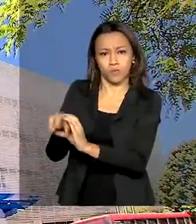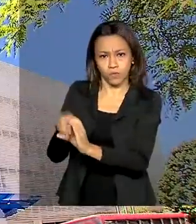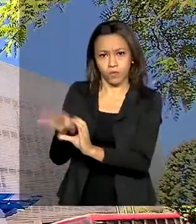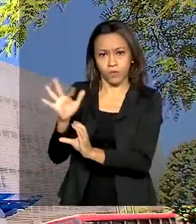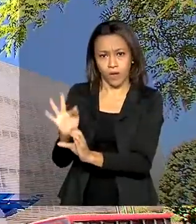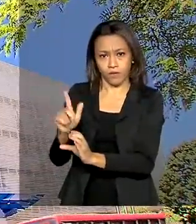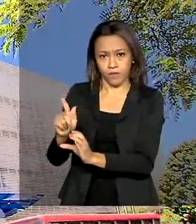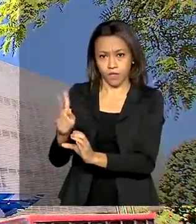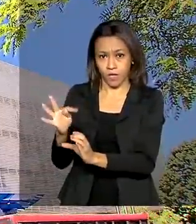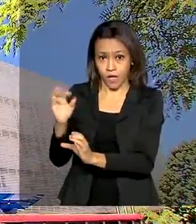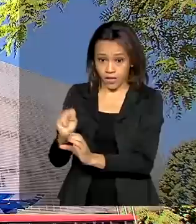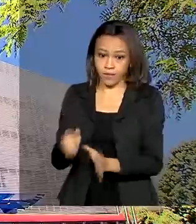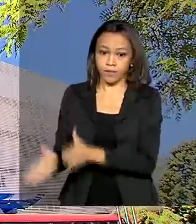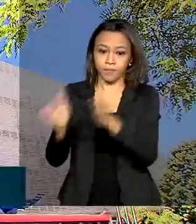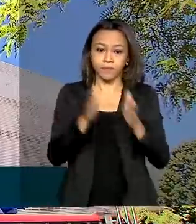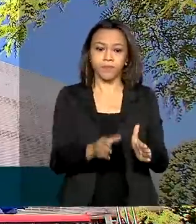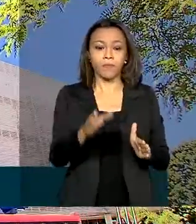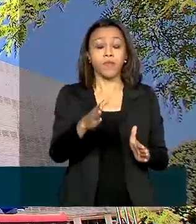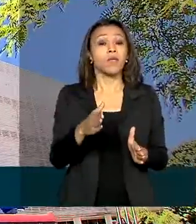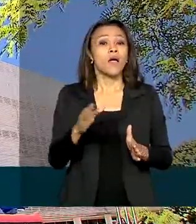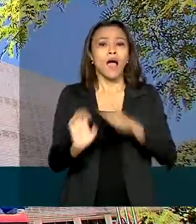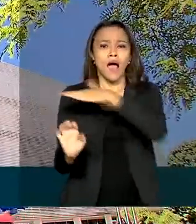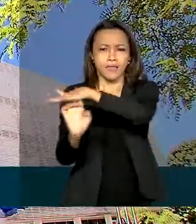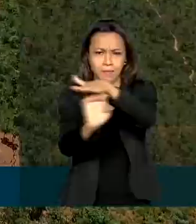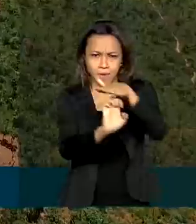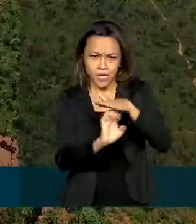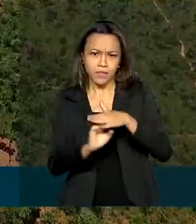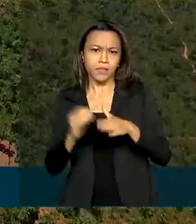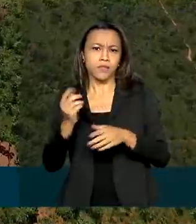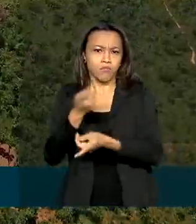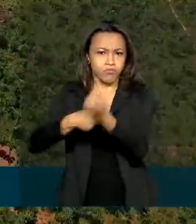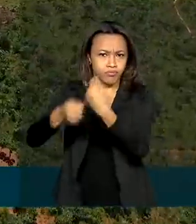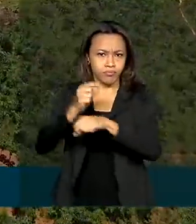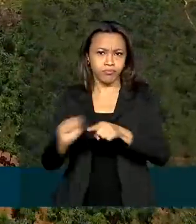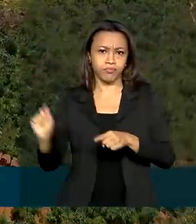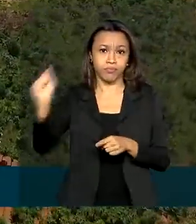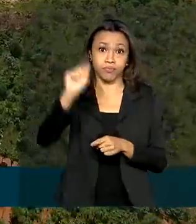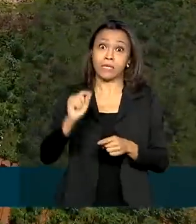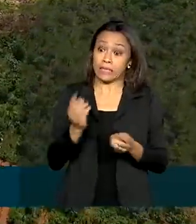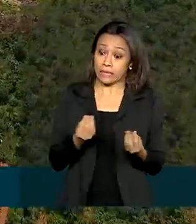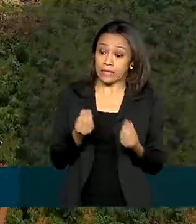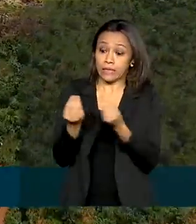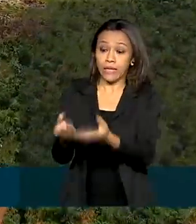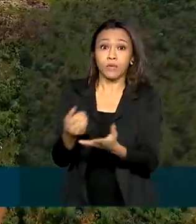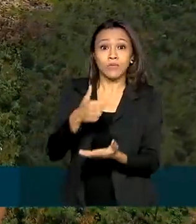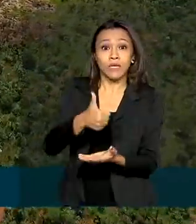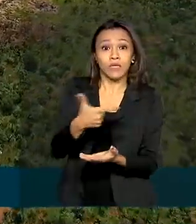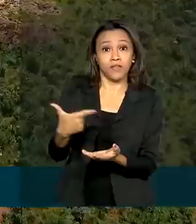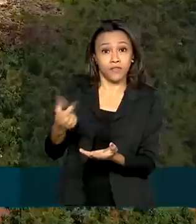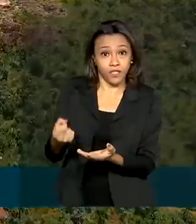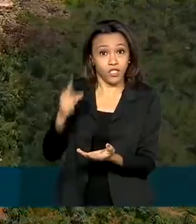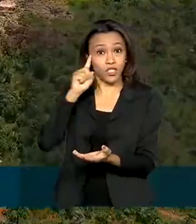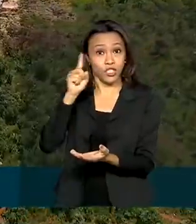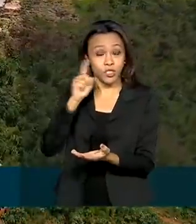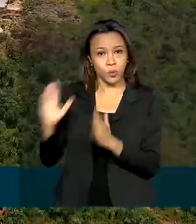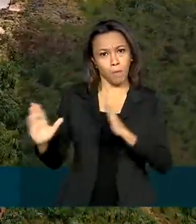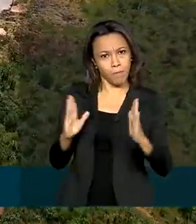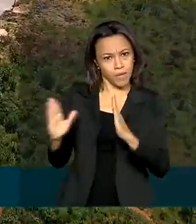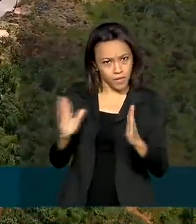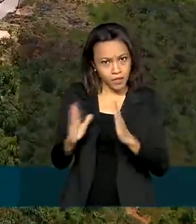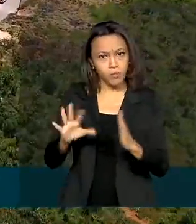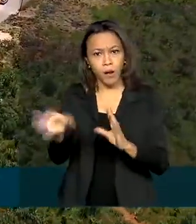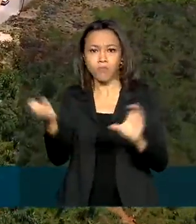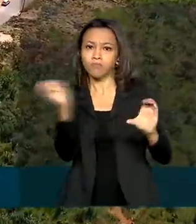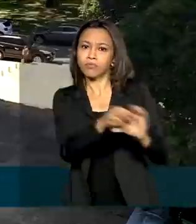agentes financeiros ganharam um prazo de 120 dias para fazer o pagamento dos financiamentos de habitação popular ao